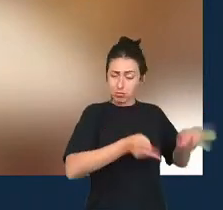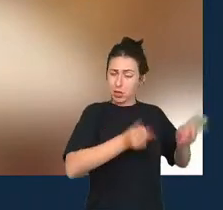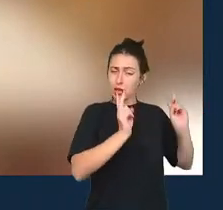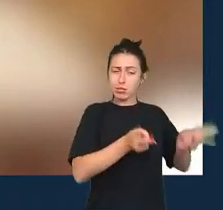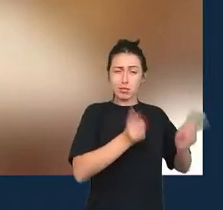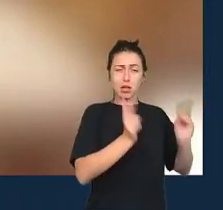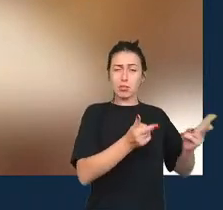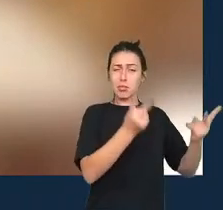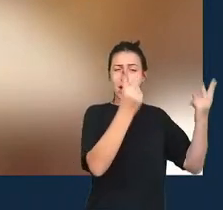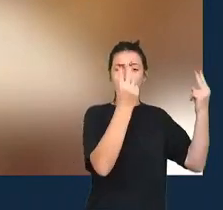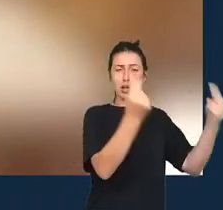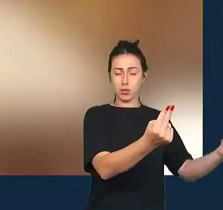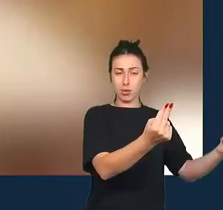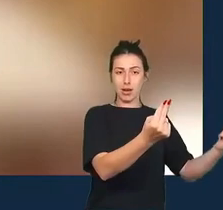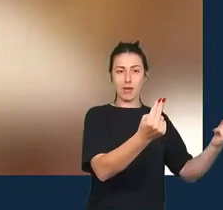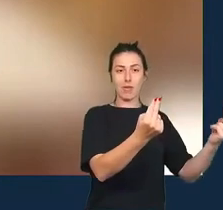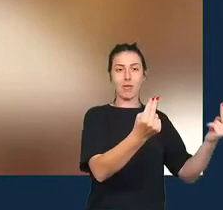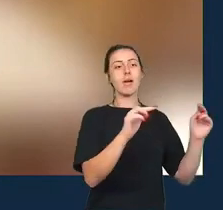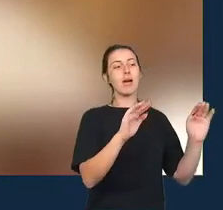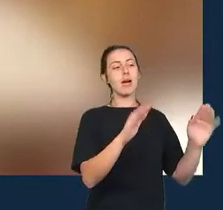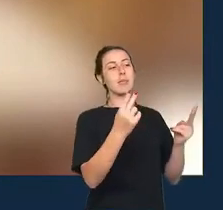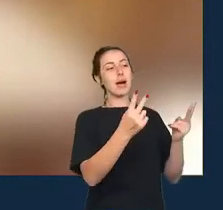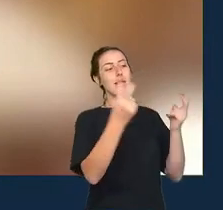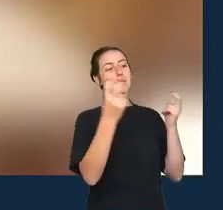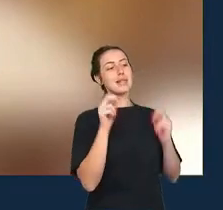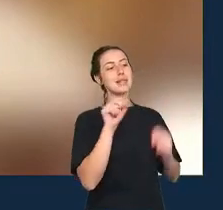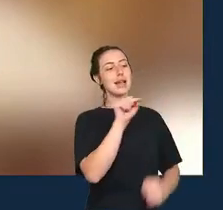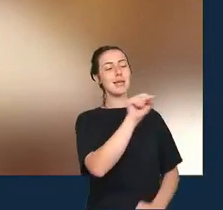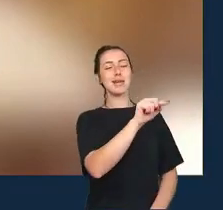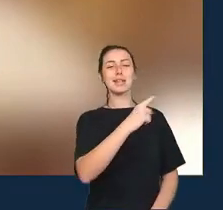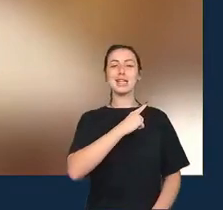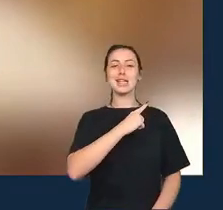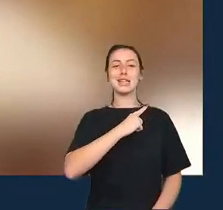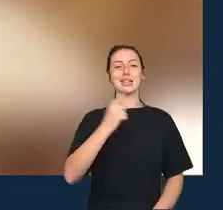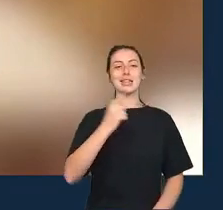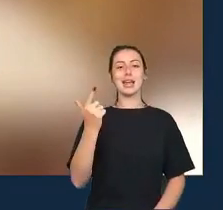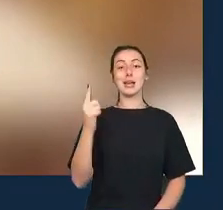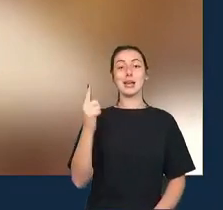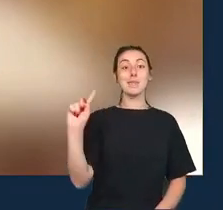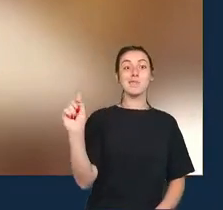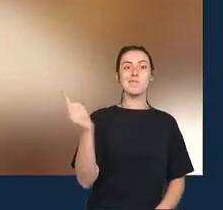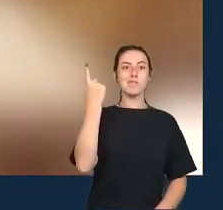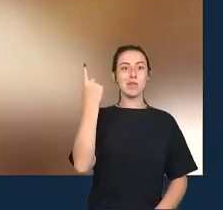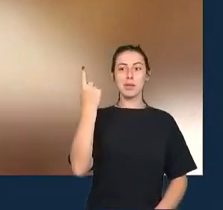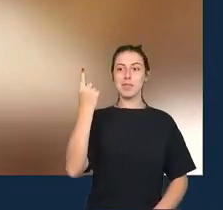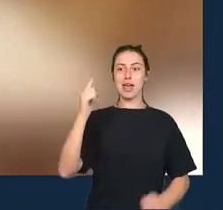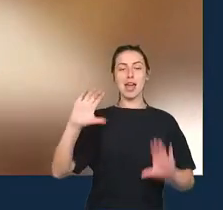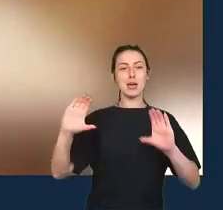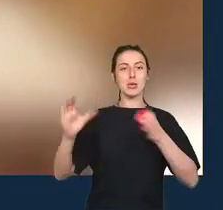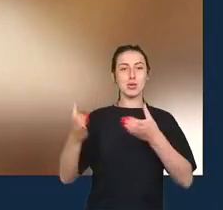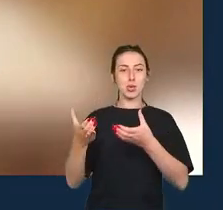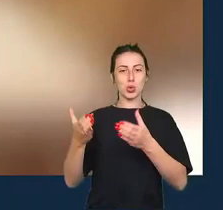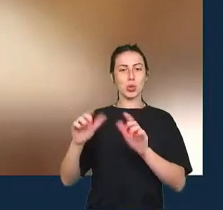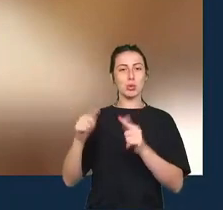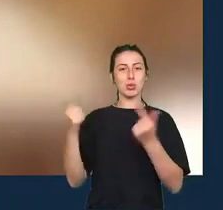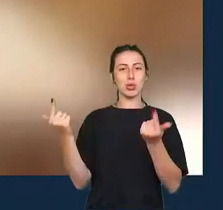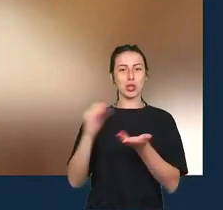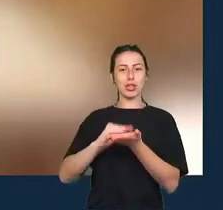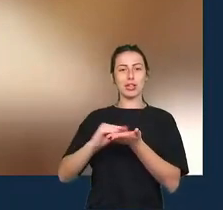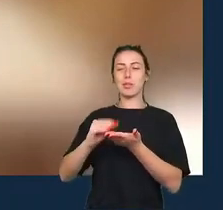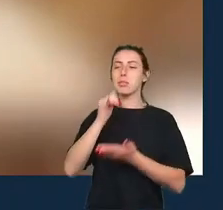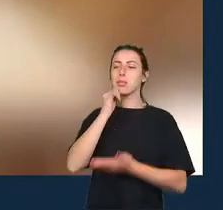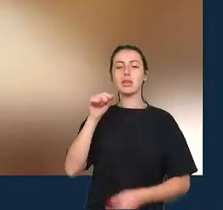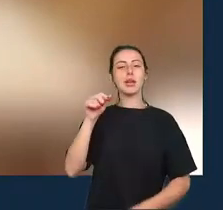termos de o primeiro nível dos jornalismos de dados que era como que eu uso um gráfico